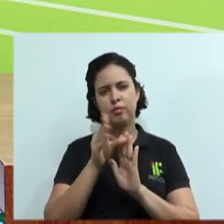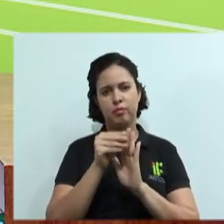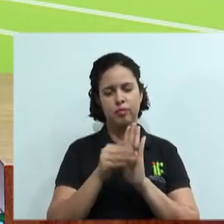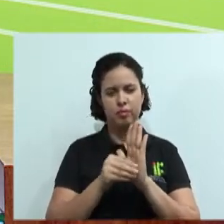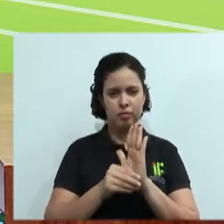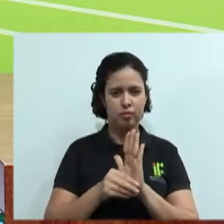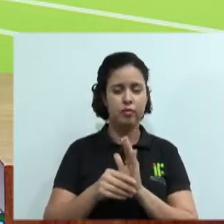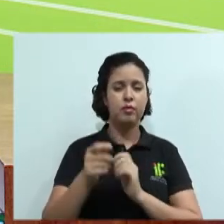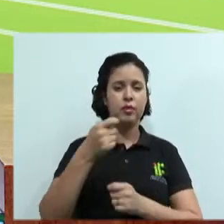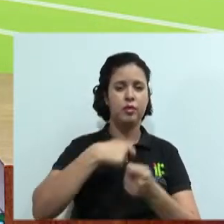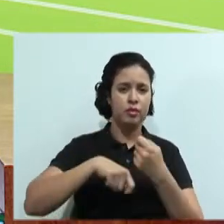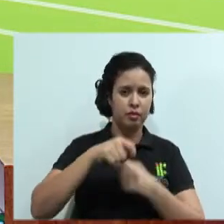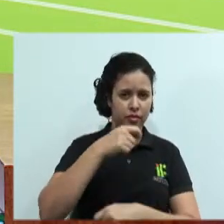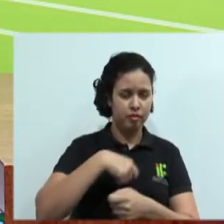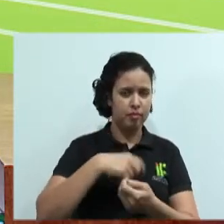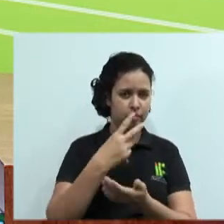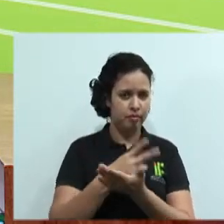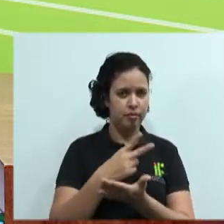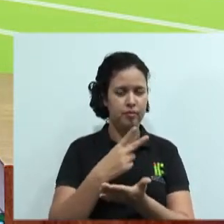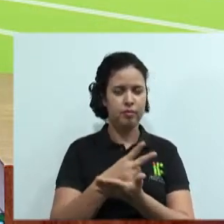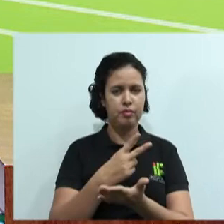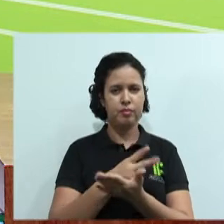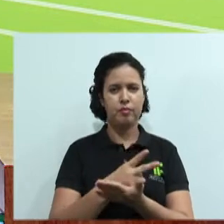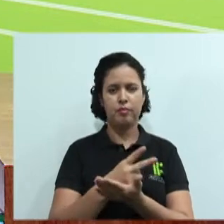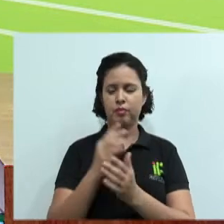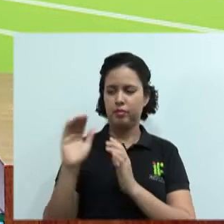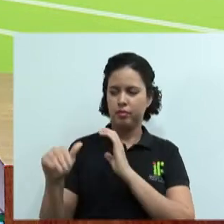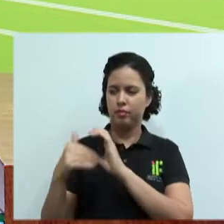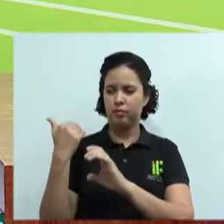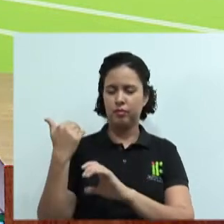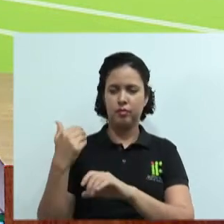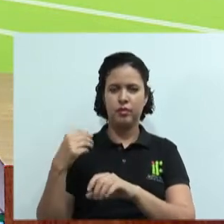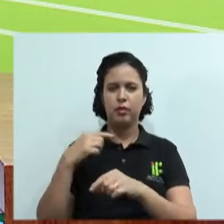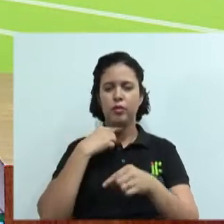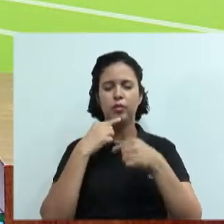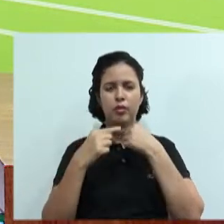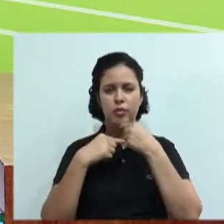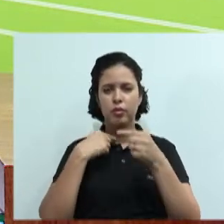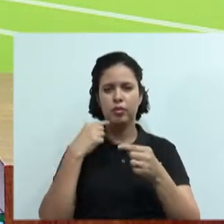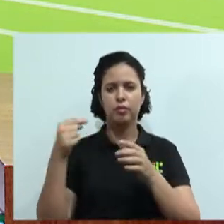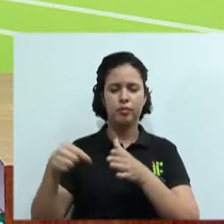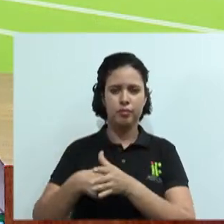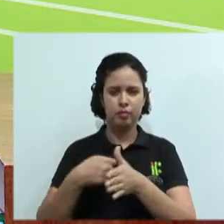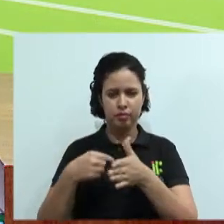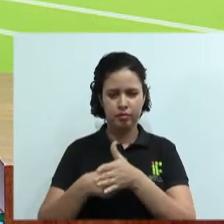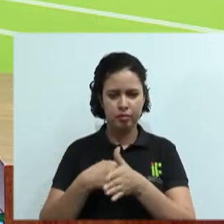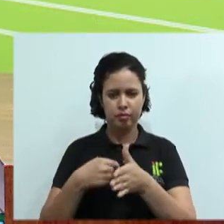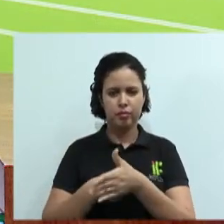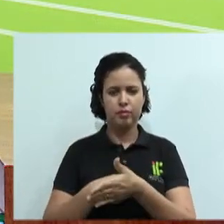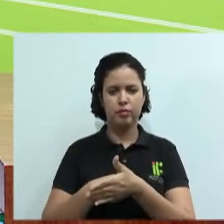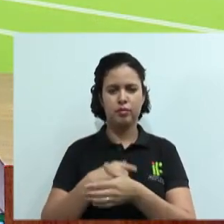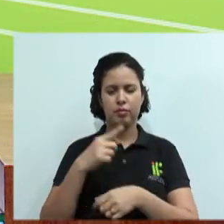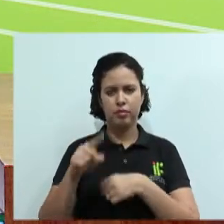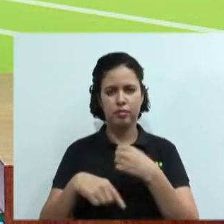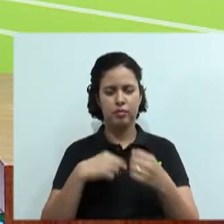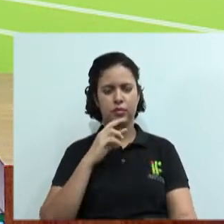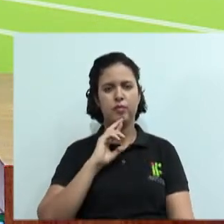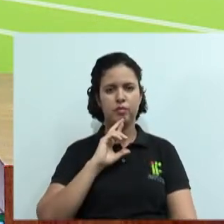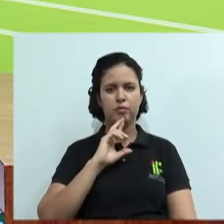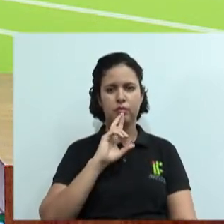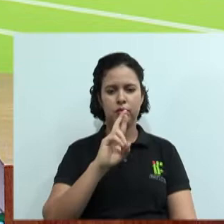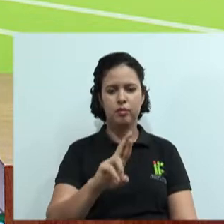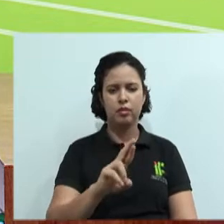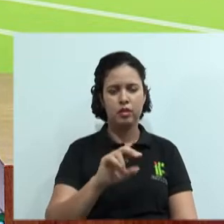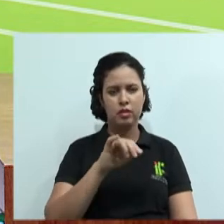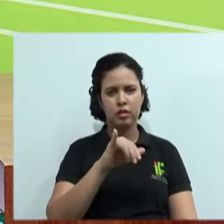negociação aqui, ela continua a mesma. Vocês vão mandando recado, vão mandando a dúvida, vão mandando a sugestão e nós vamos tentando responder daqui. Se